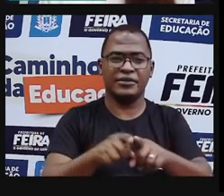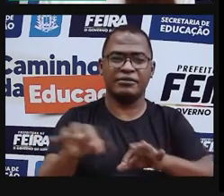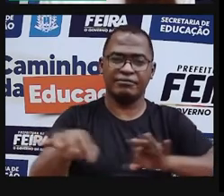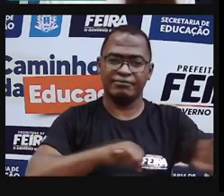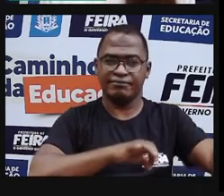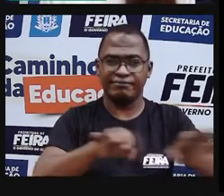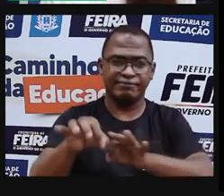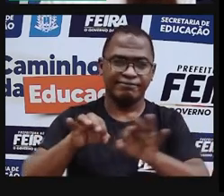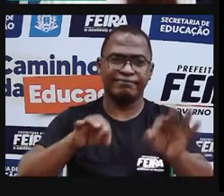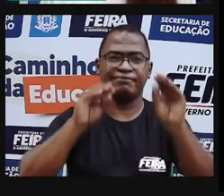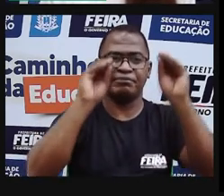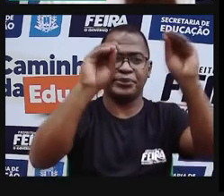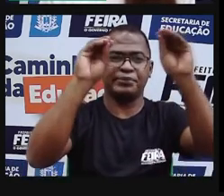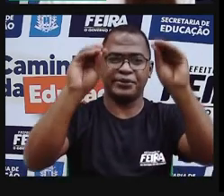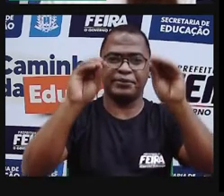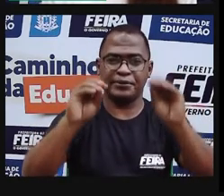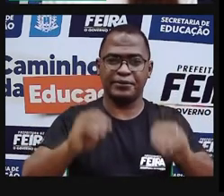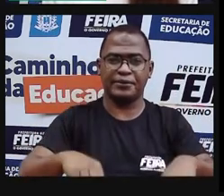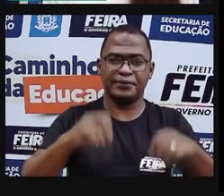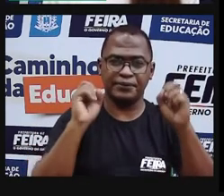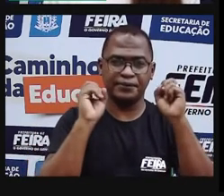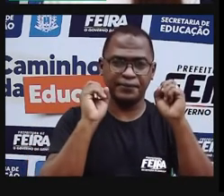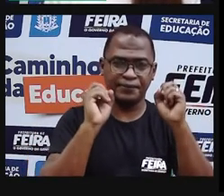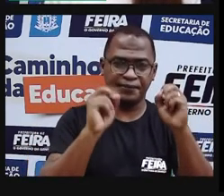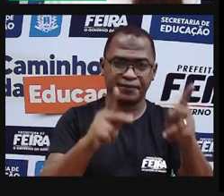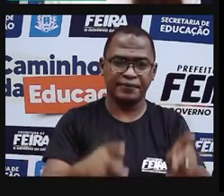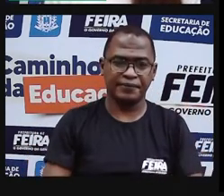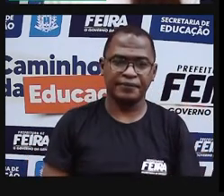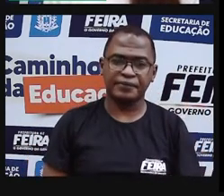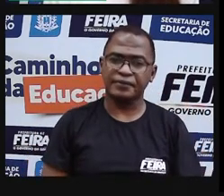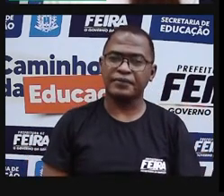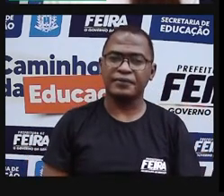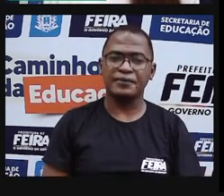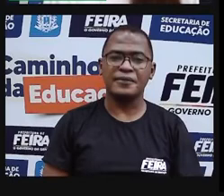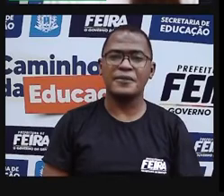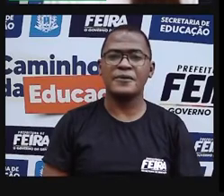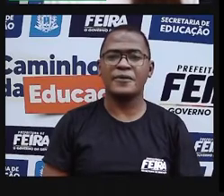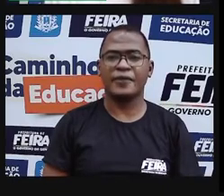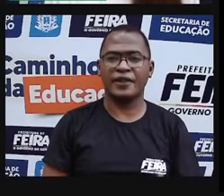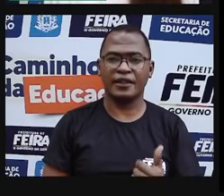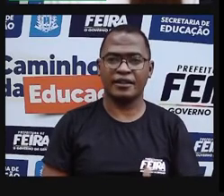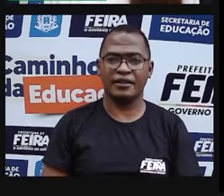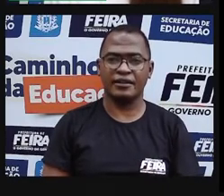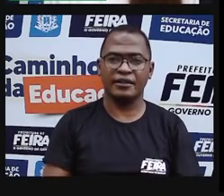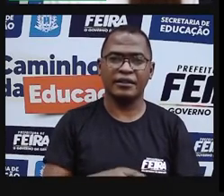de móveis. Olha só. E vamos conhecer também